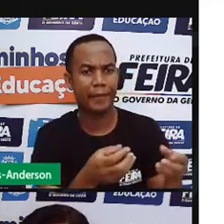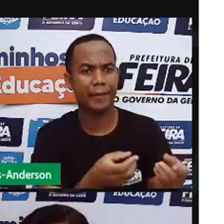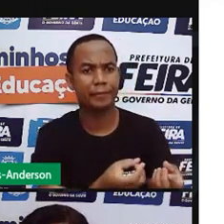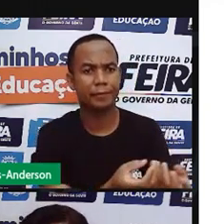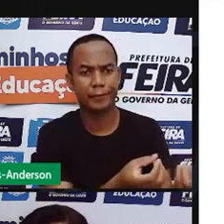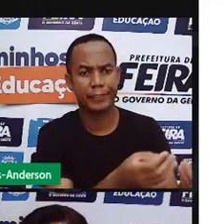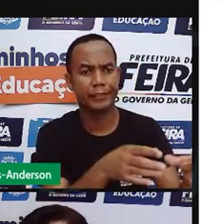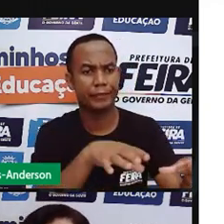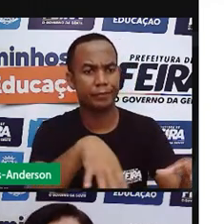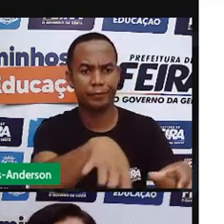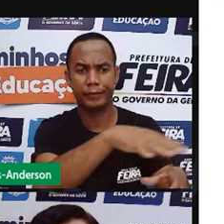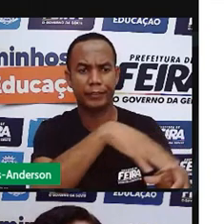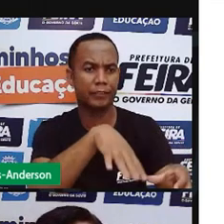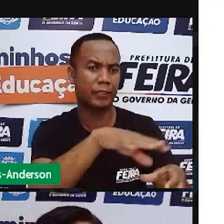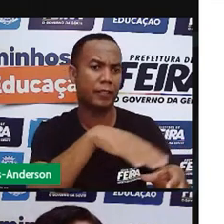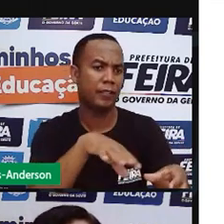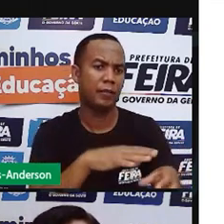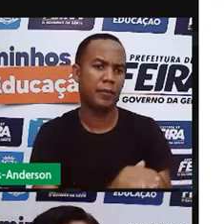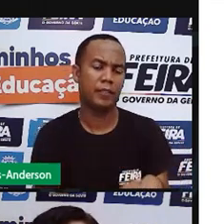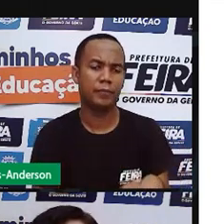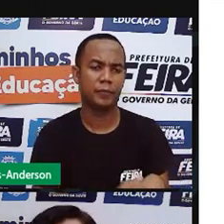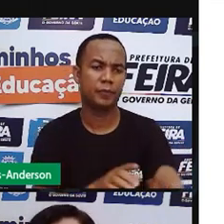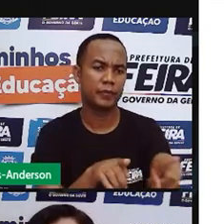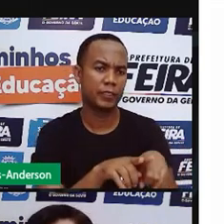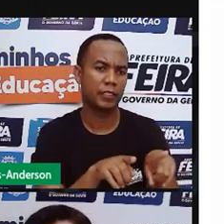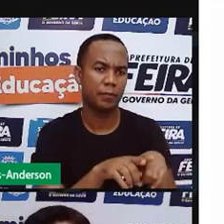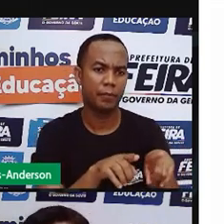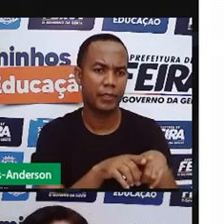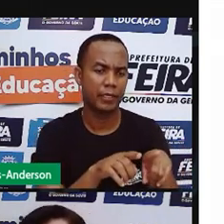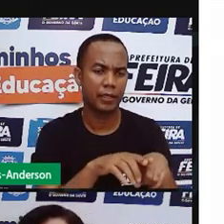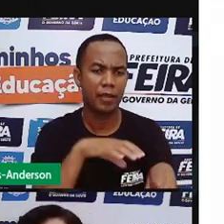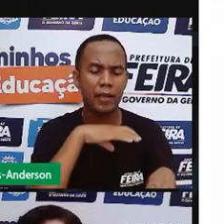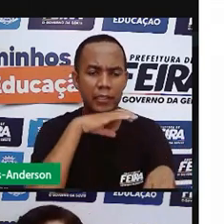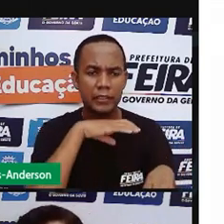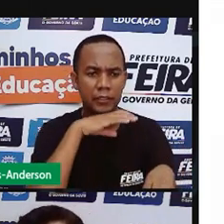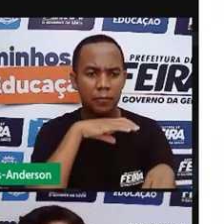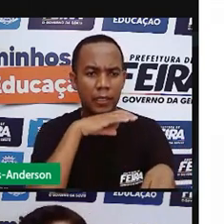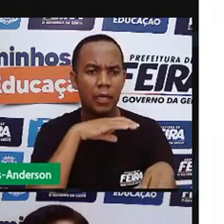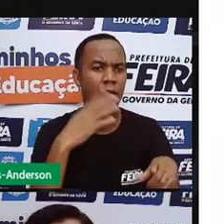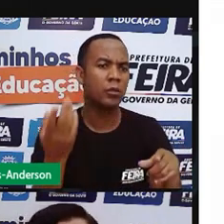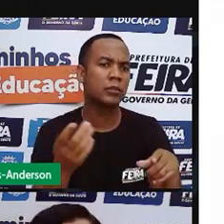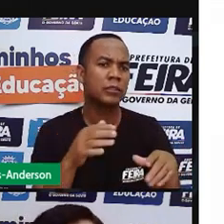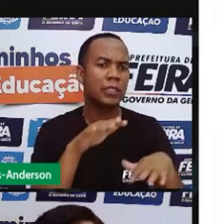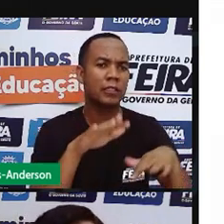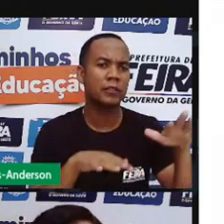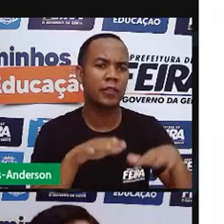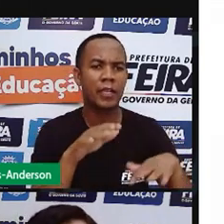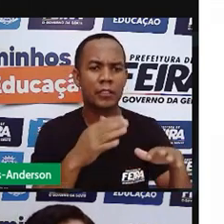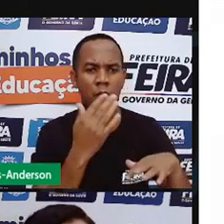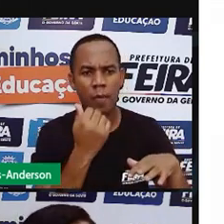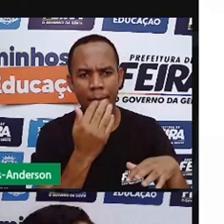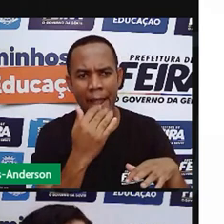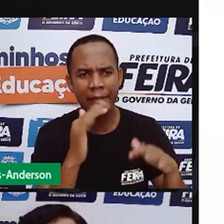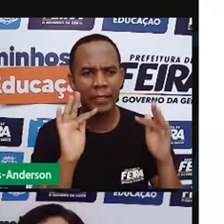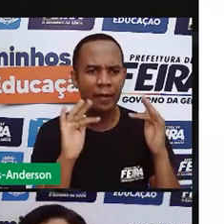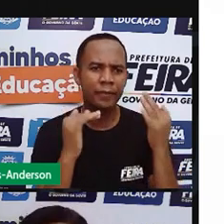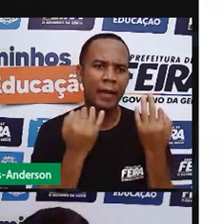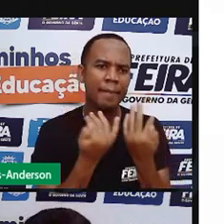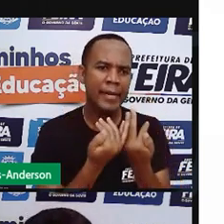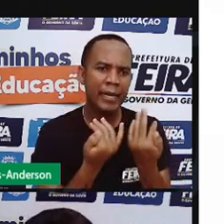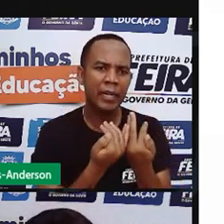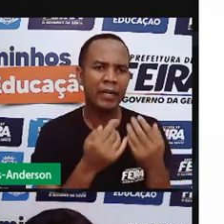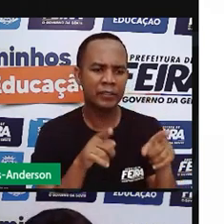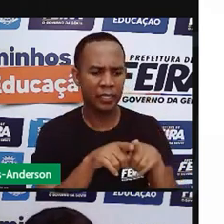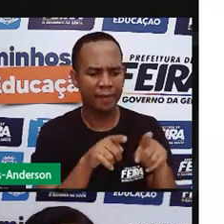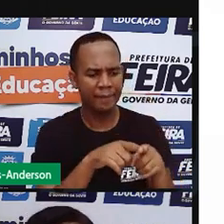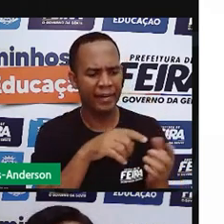familiar. Quem cria animais para si mesmo, para sustento da família ou para abastecer as feiras livres da